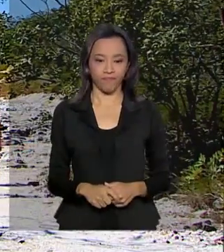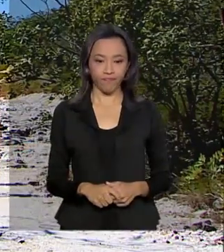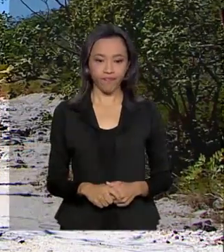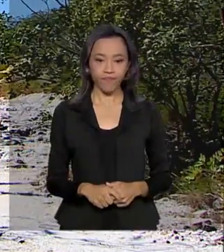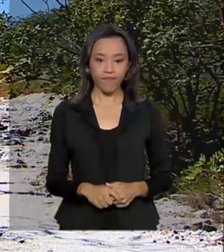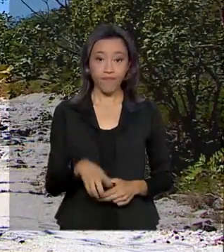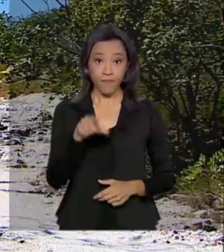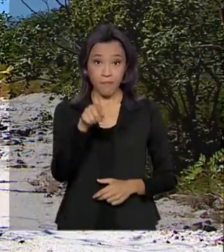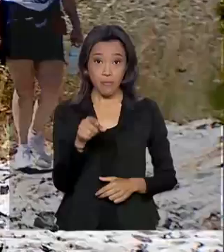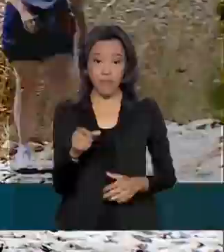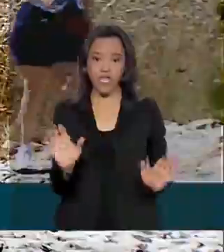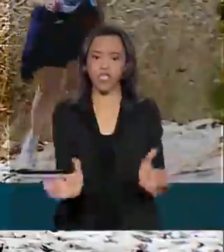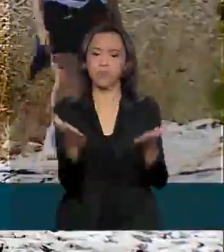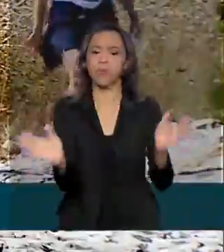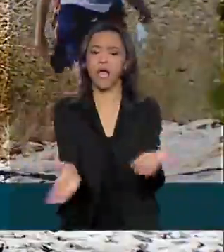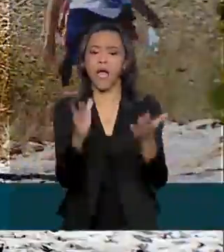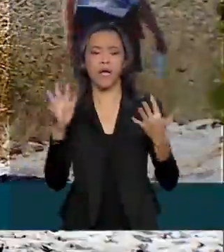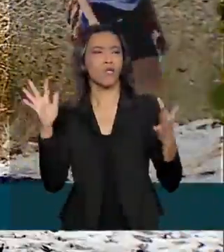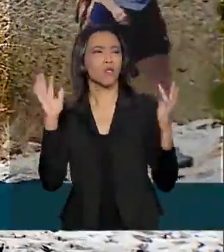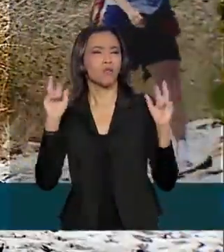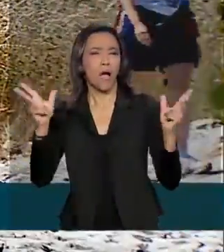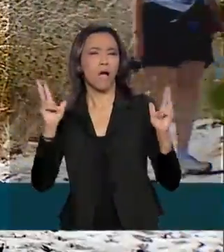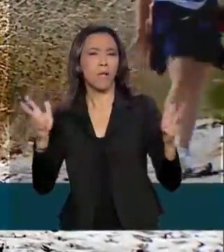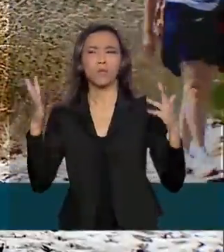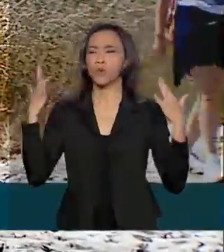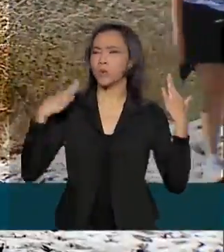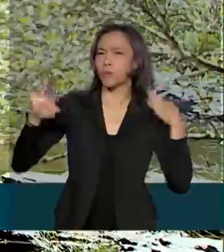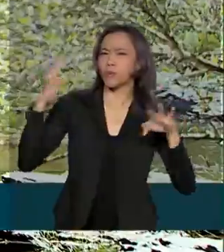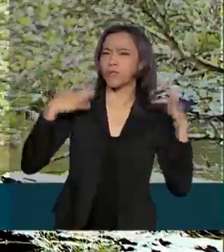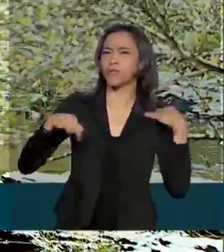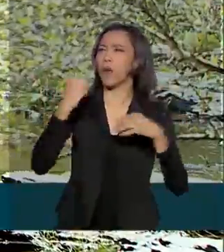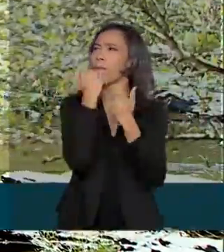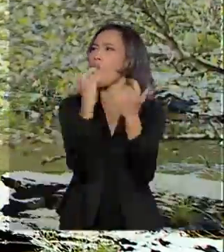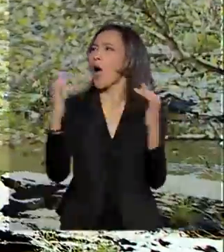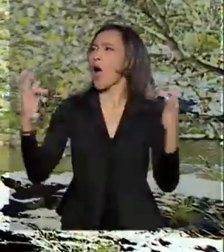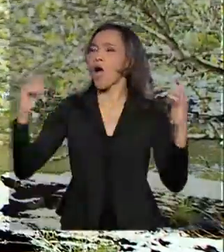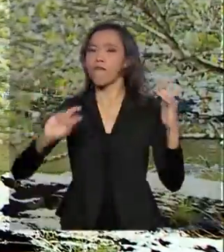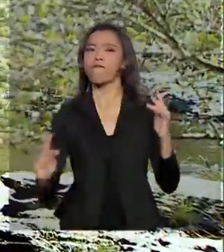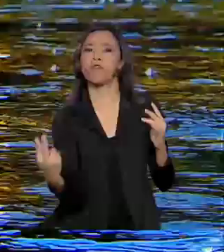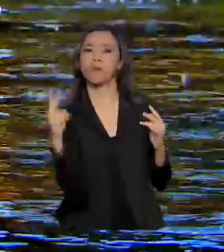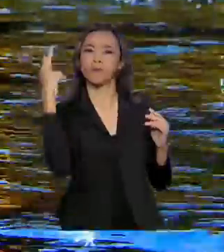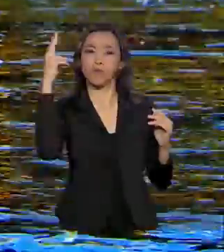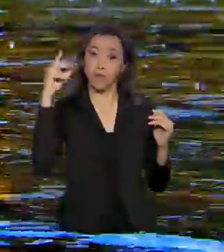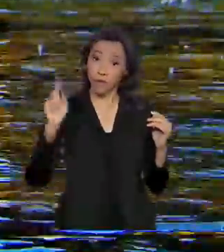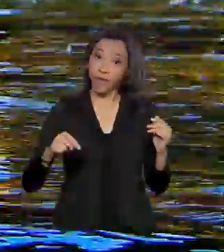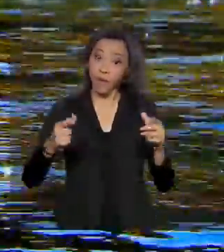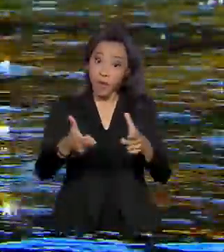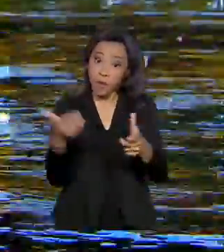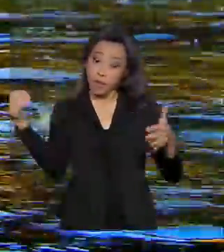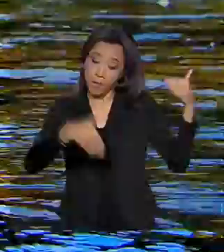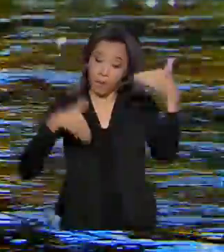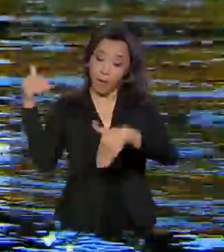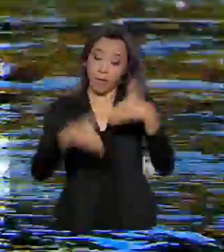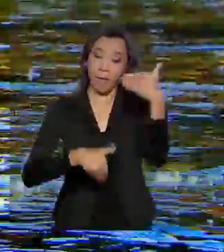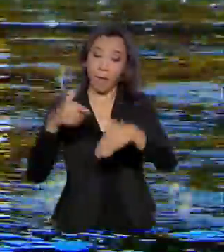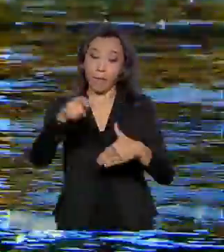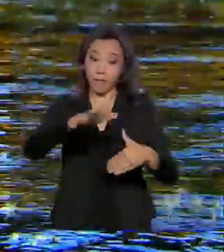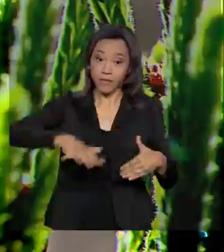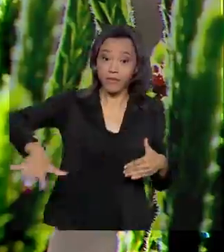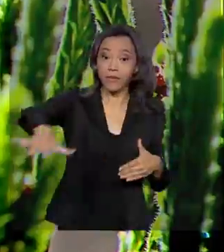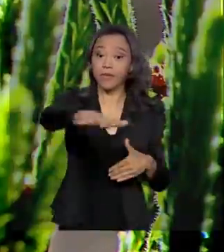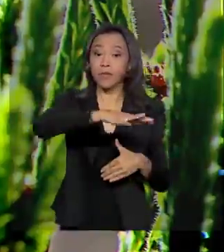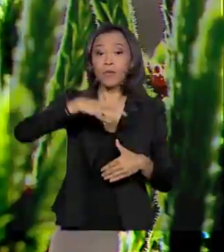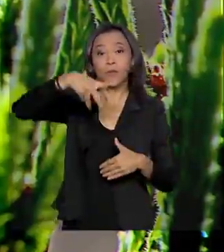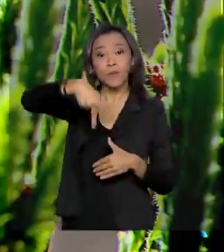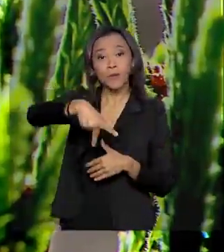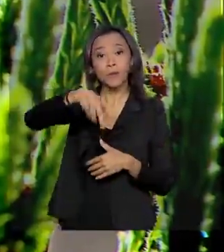Estimular o turismo ecológico, promover a valorização ambiental e aumentar a visitação pública nos parques nacionais